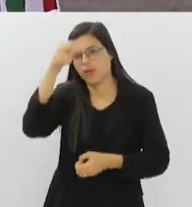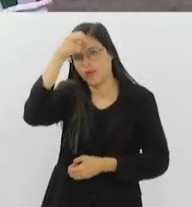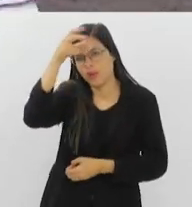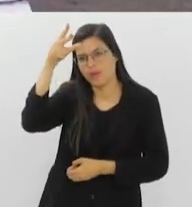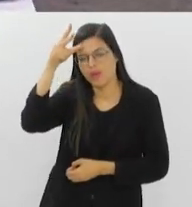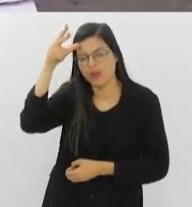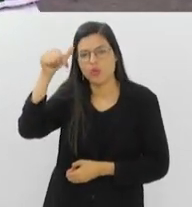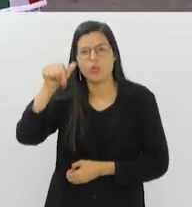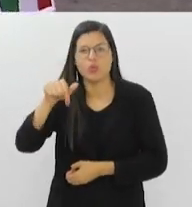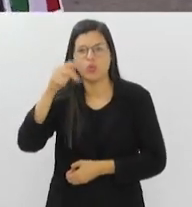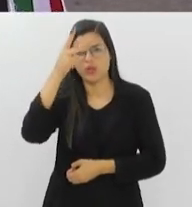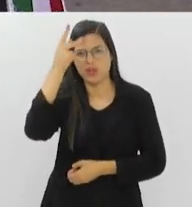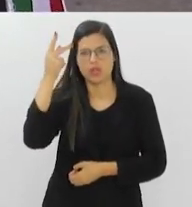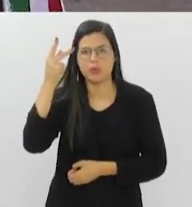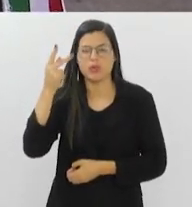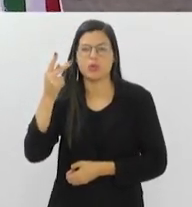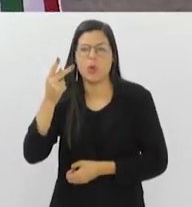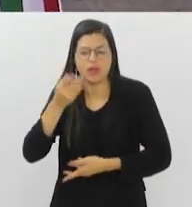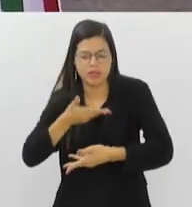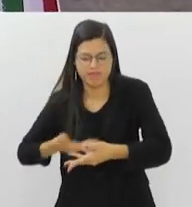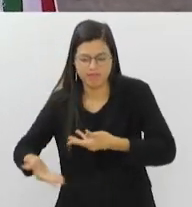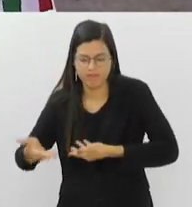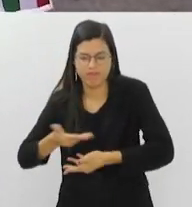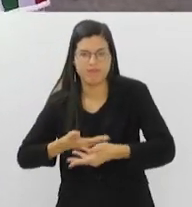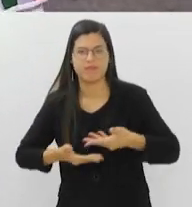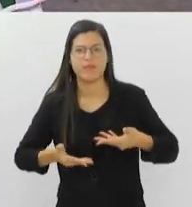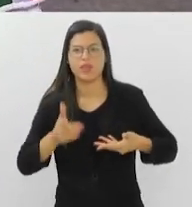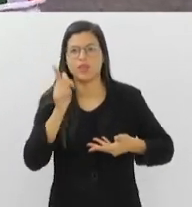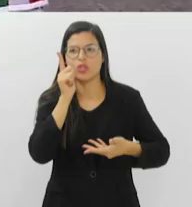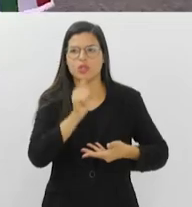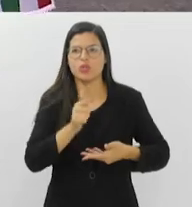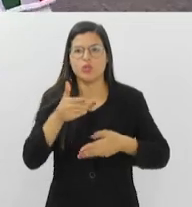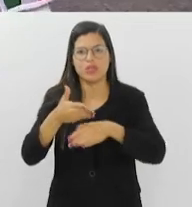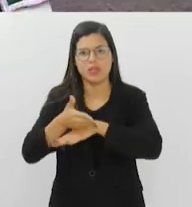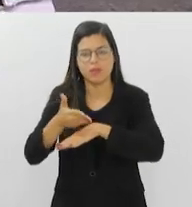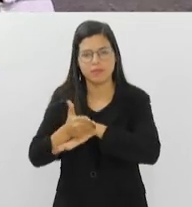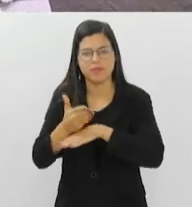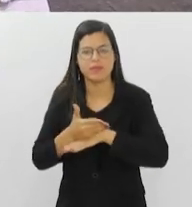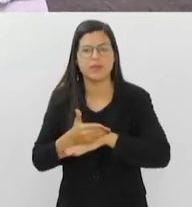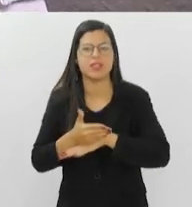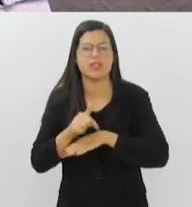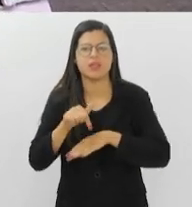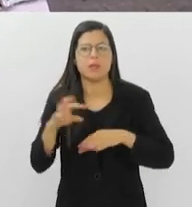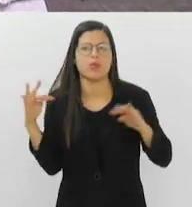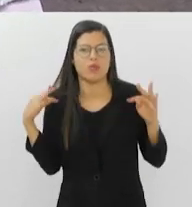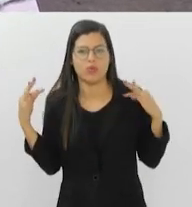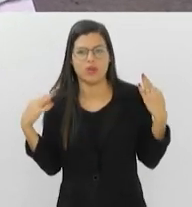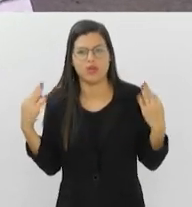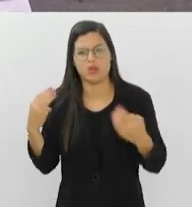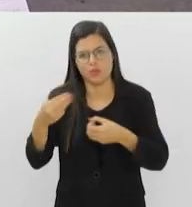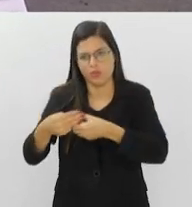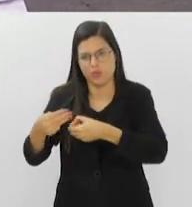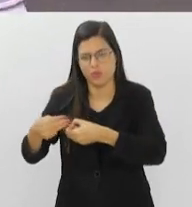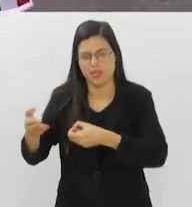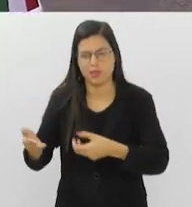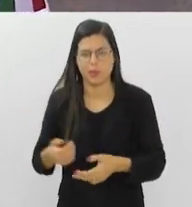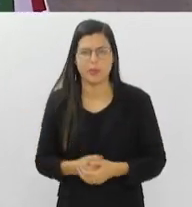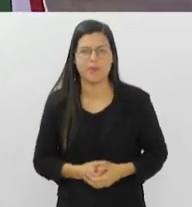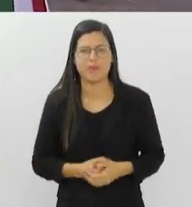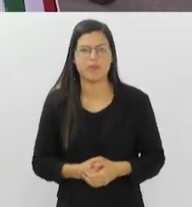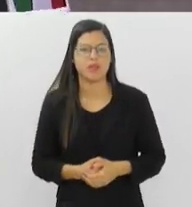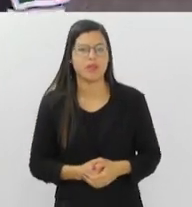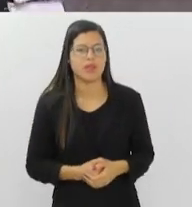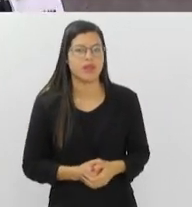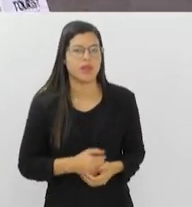daqueles agentes públicos, e assim nós passamos a participar um pouco mais da realidade turística daquele município. Vicente, eu queria